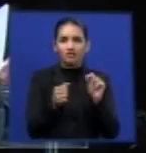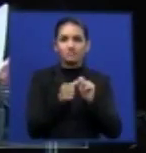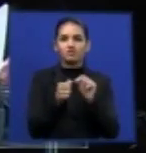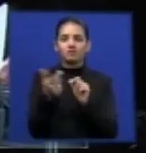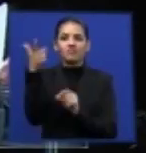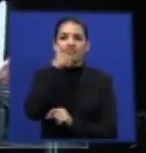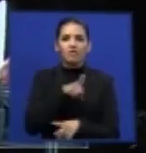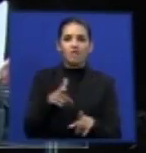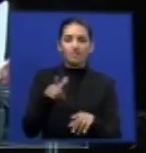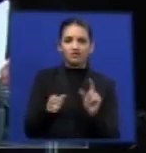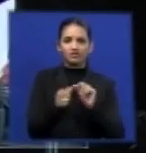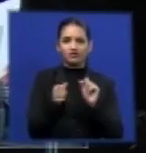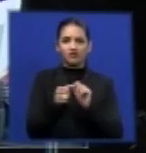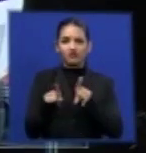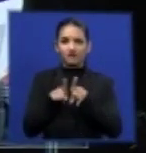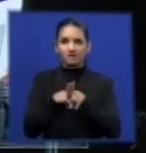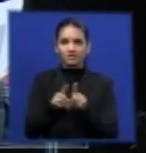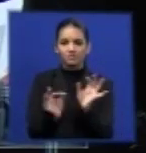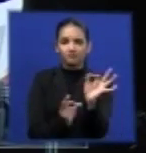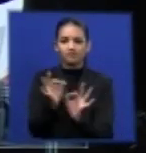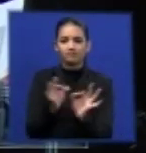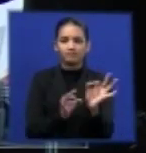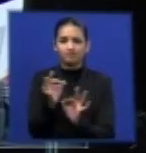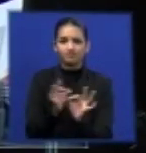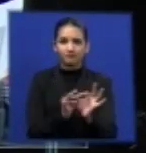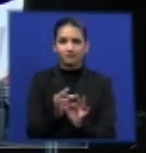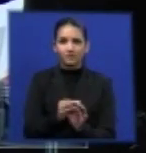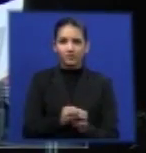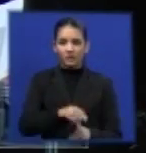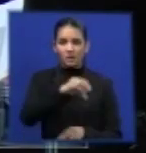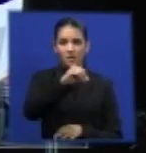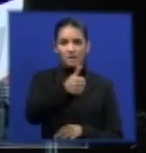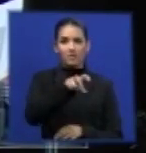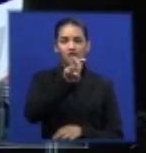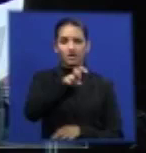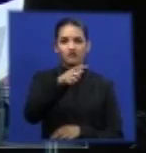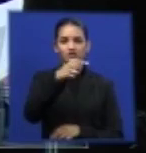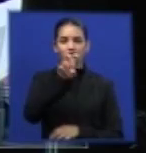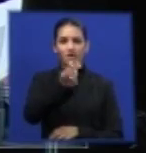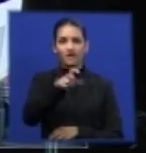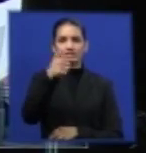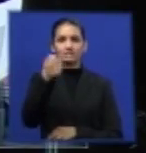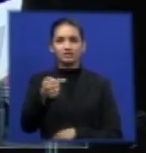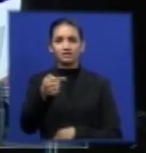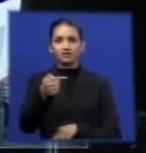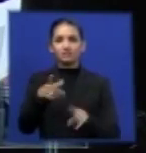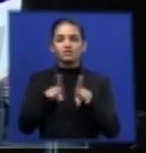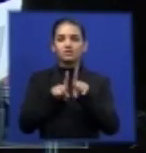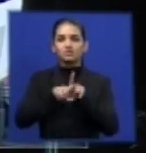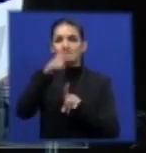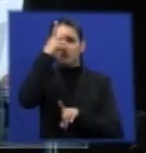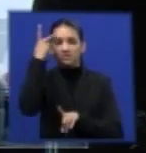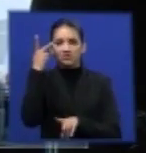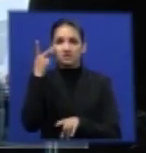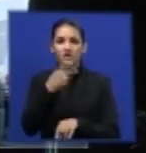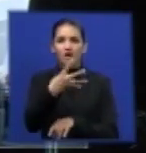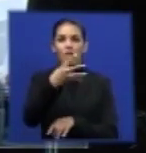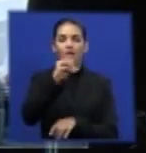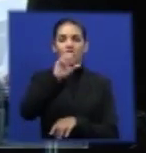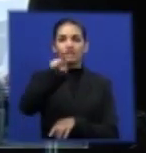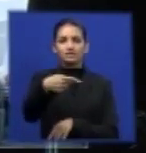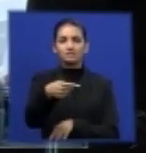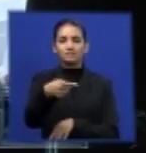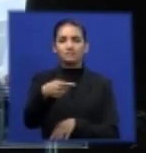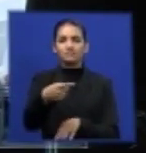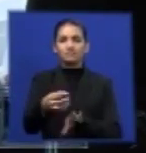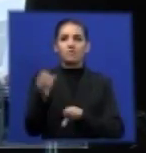1557 reformadoras e 18 fabricantes de borracha representando 40 mil empregos diretos e mais de 160 mil